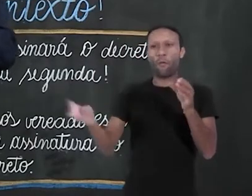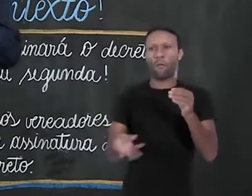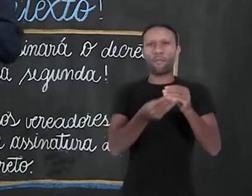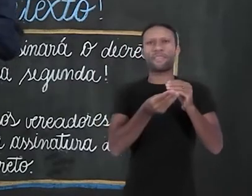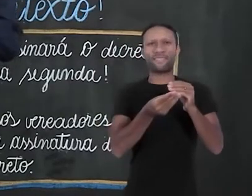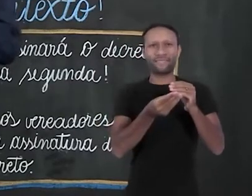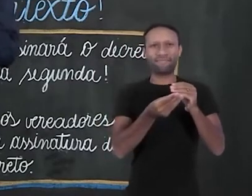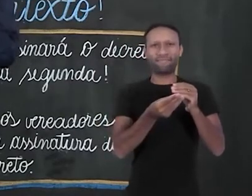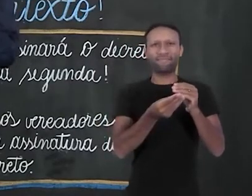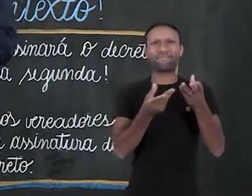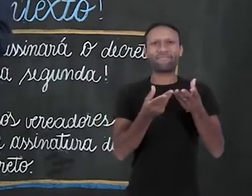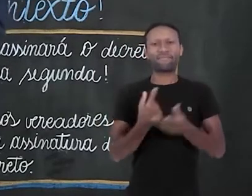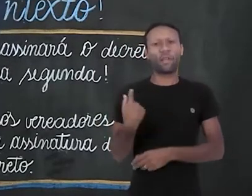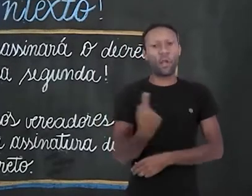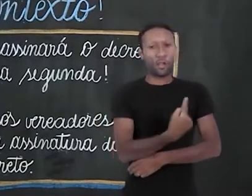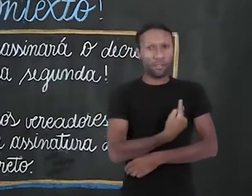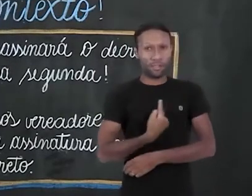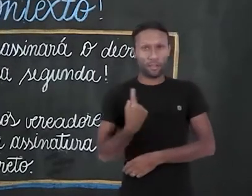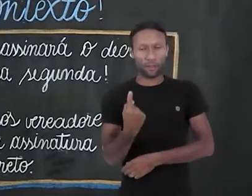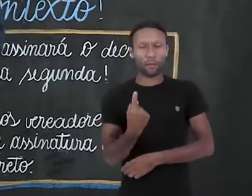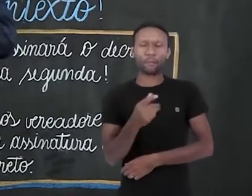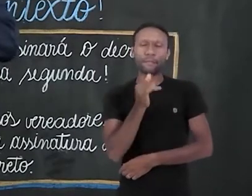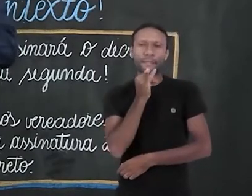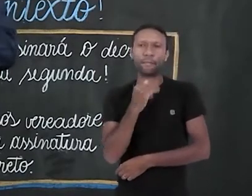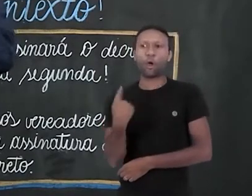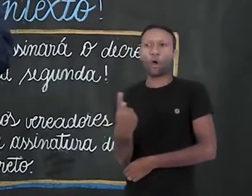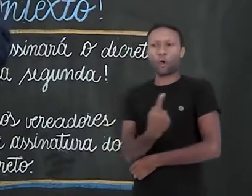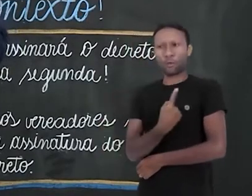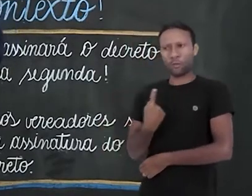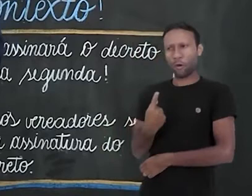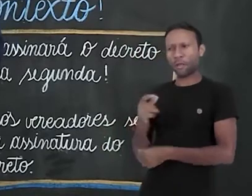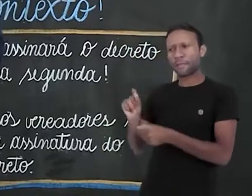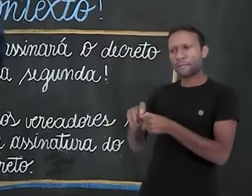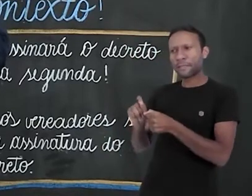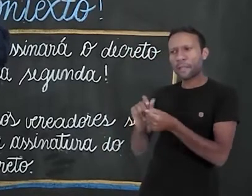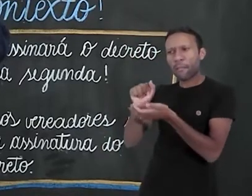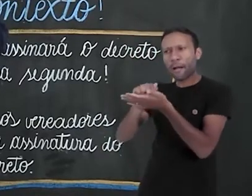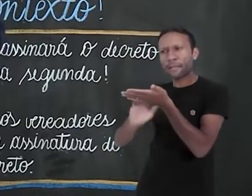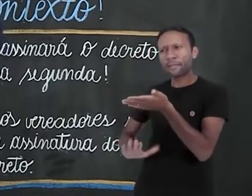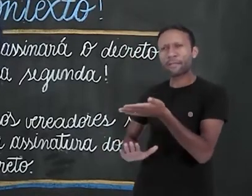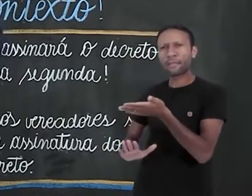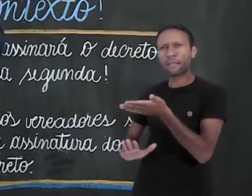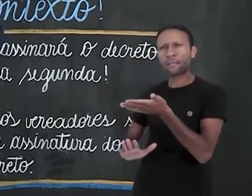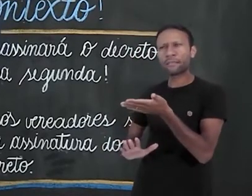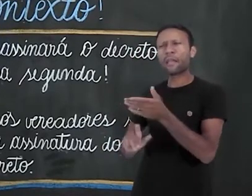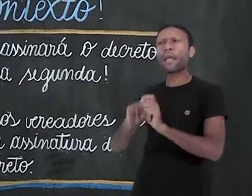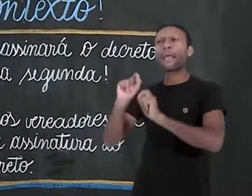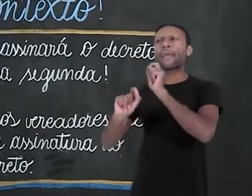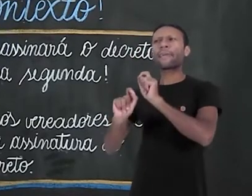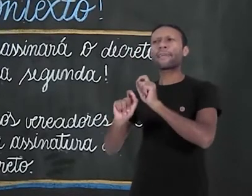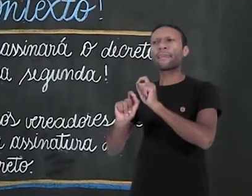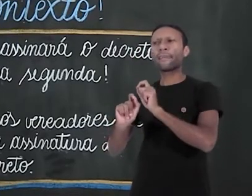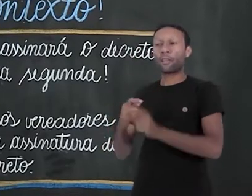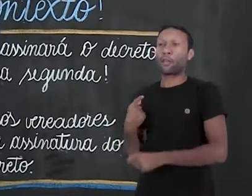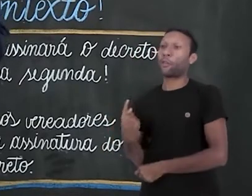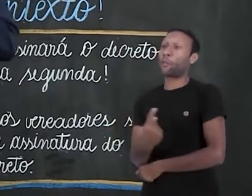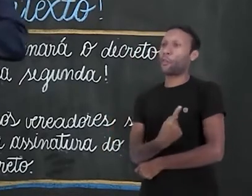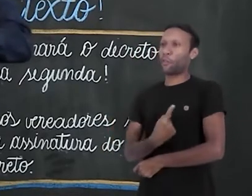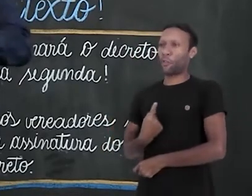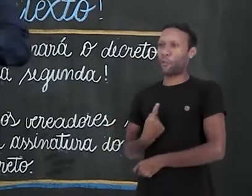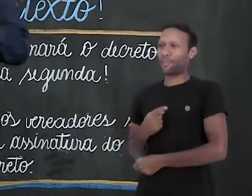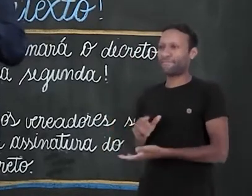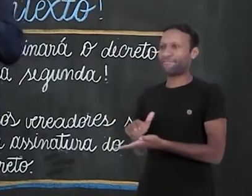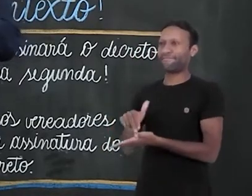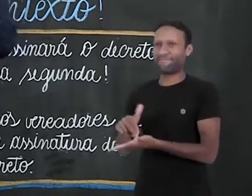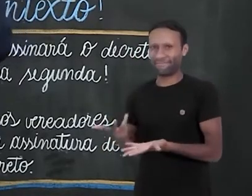Nós fizemos o teste. Nós é um sujeito, é aquele que fez, o elemento que pratica a ação.